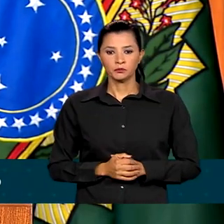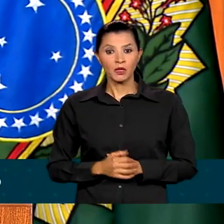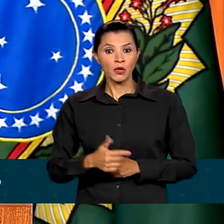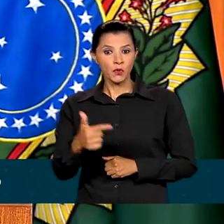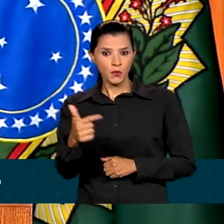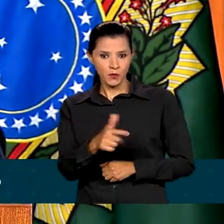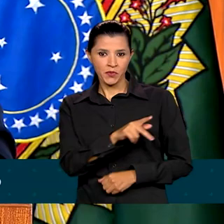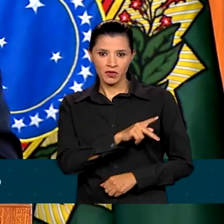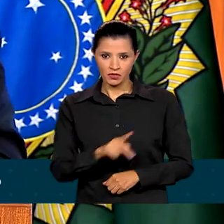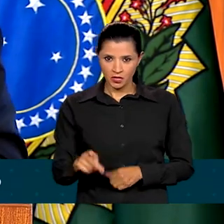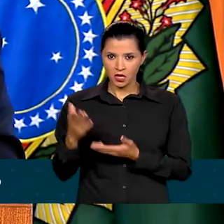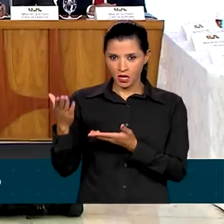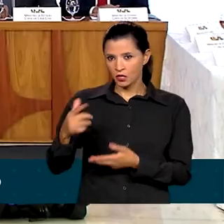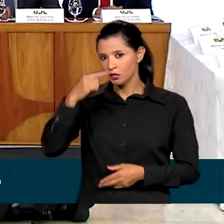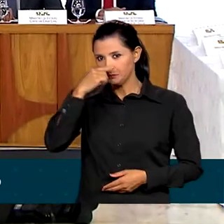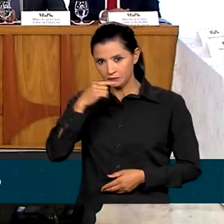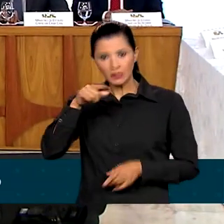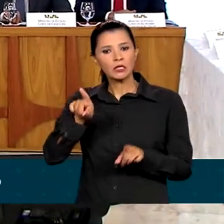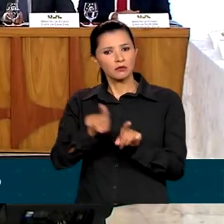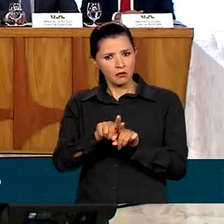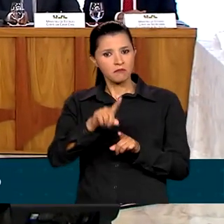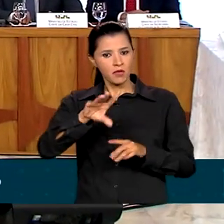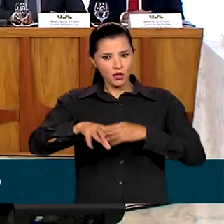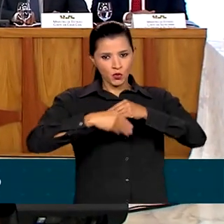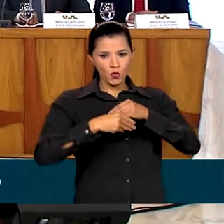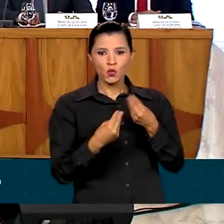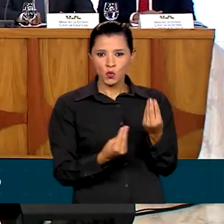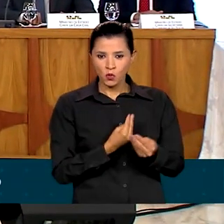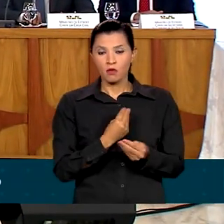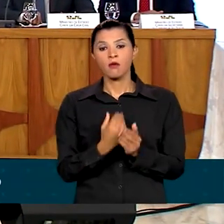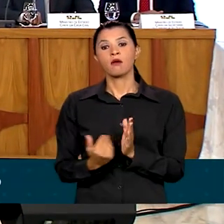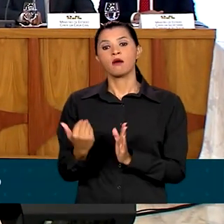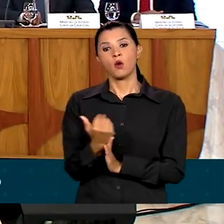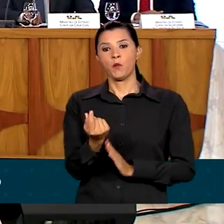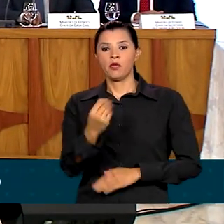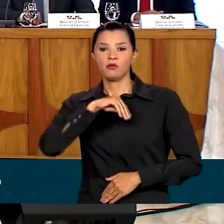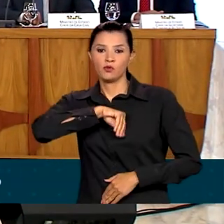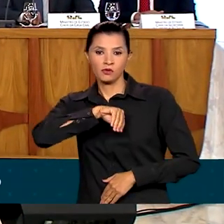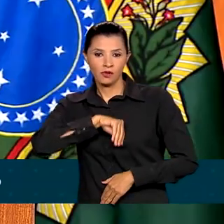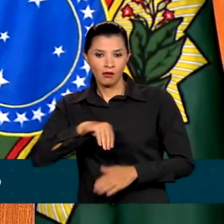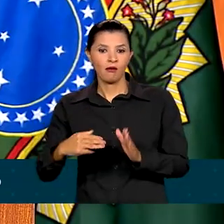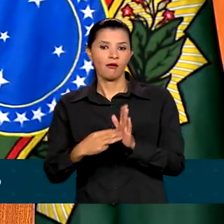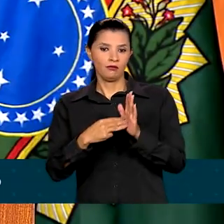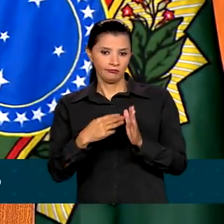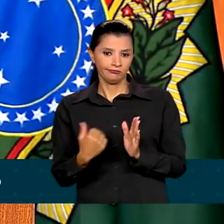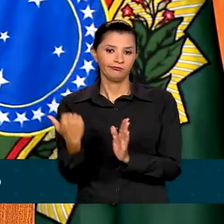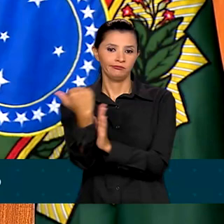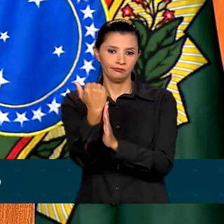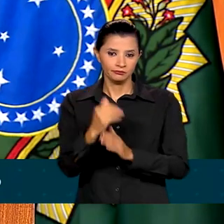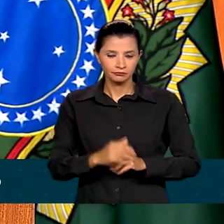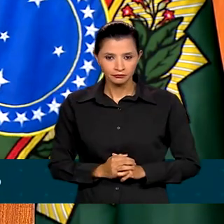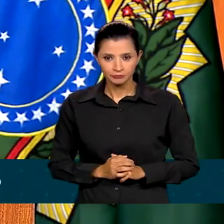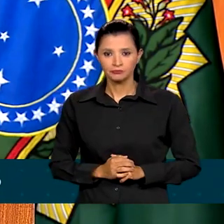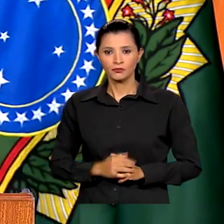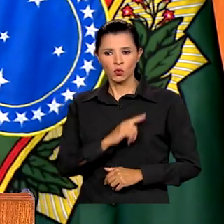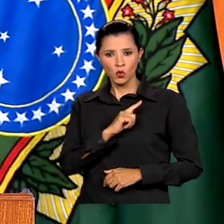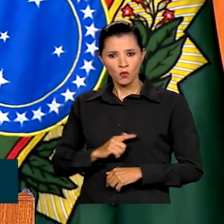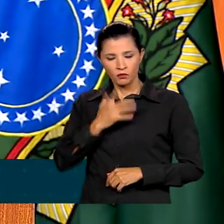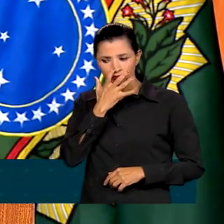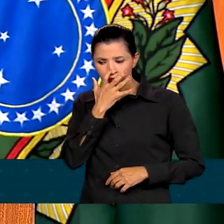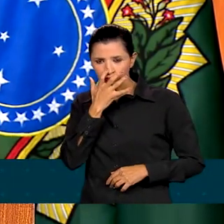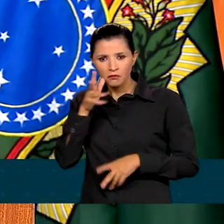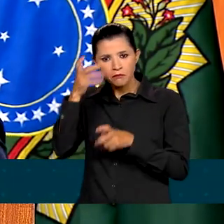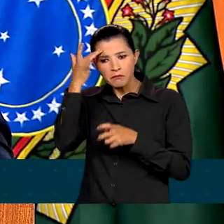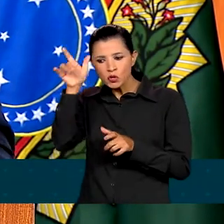-presidente Geraldo Alckmin também acrescentou o aumento do salário mínimo. Governo que olha para quem sofre,